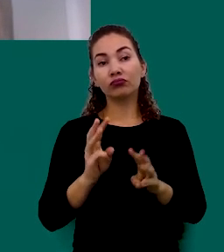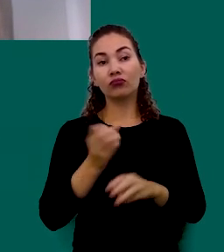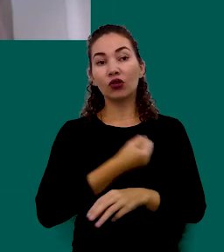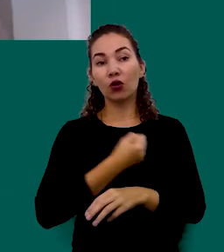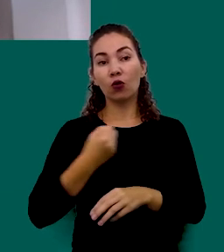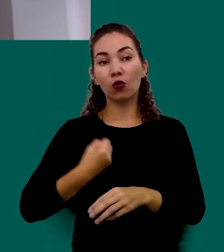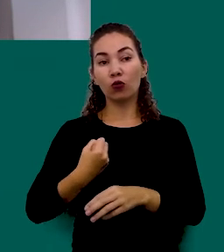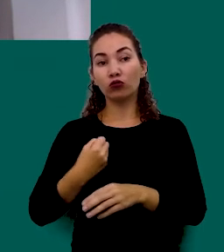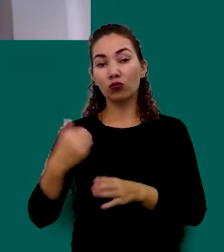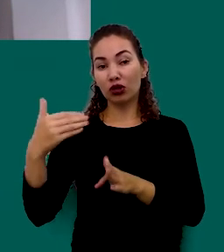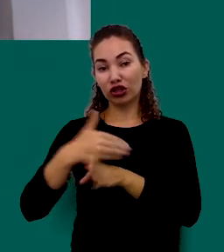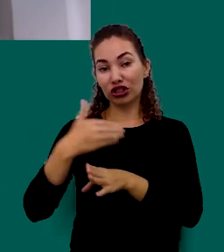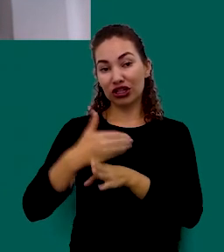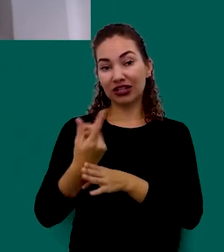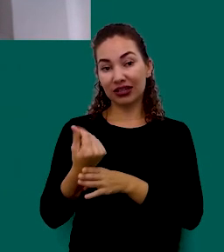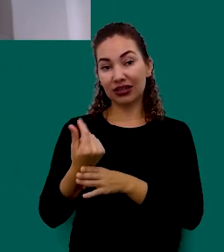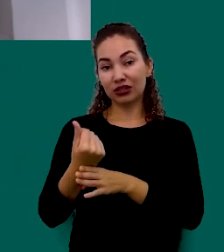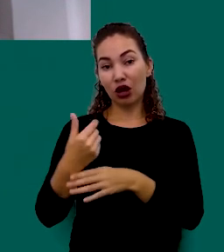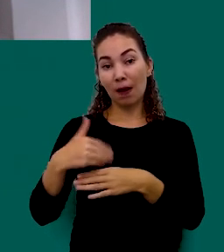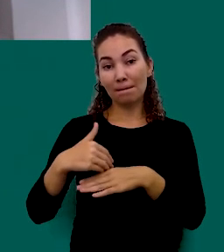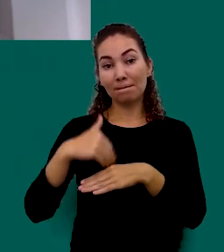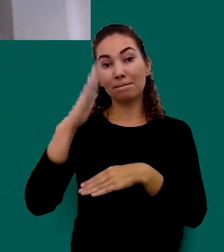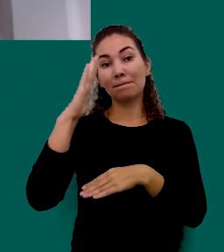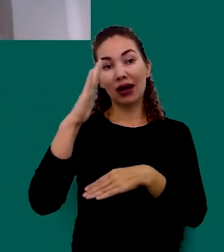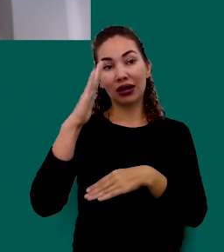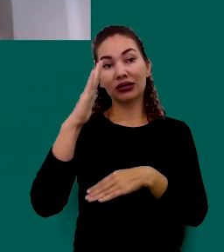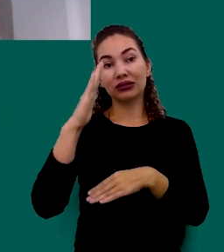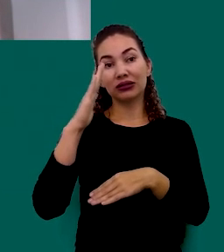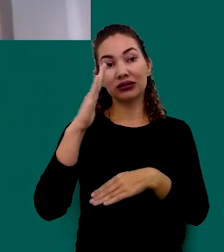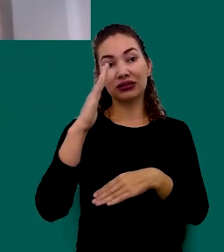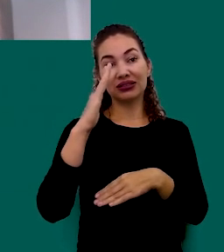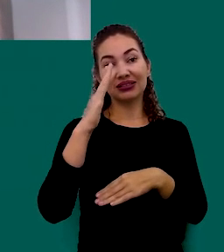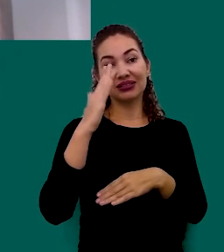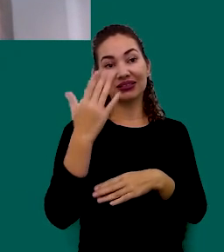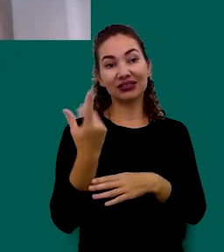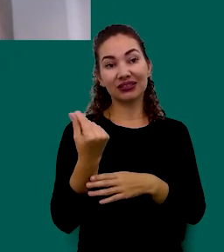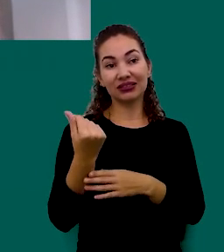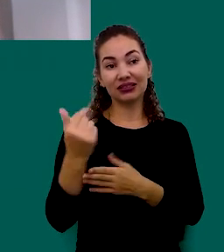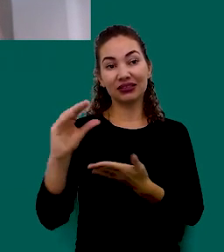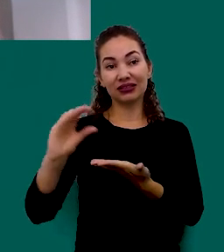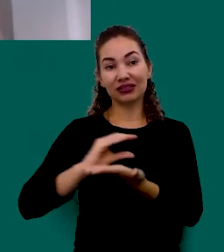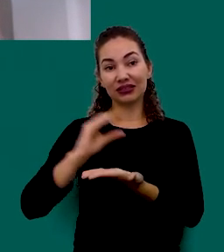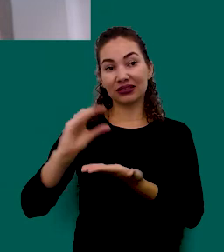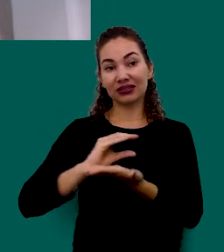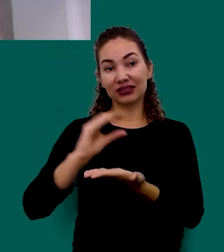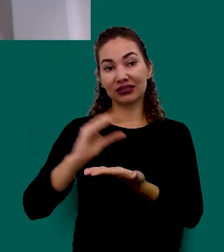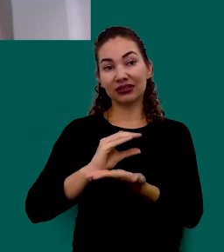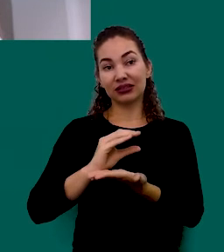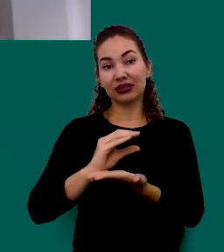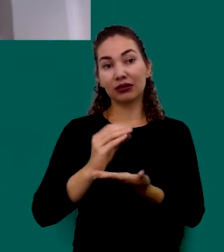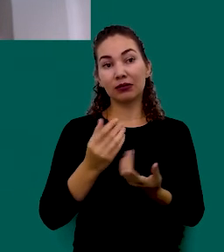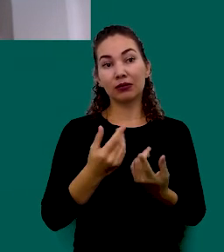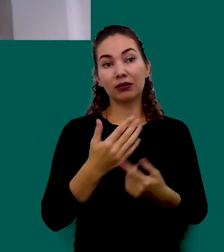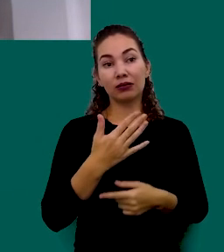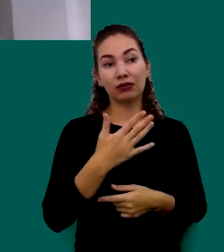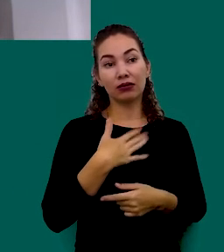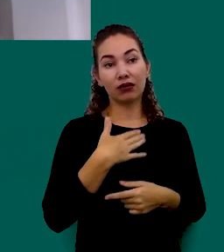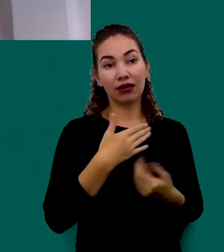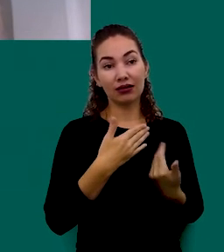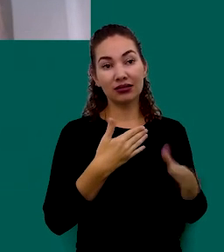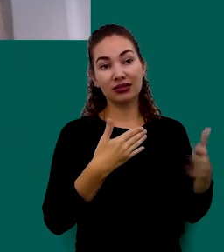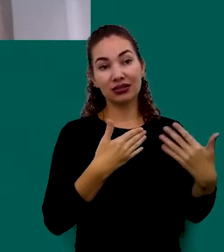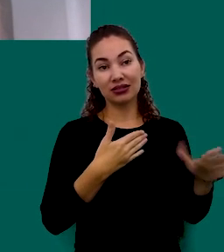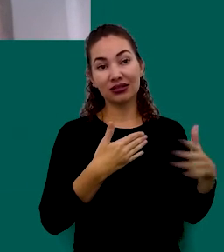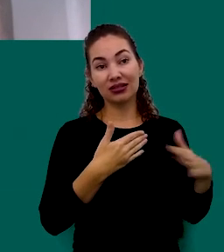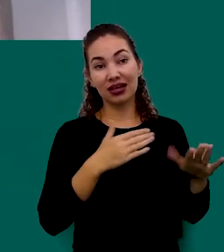Gastos É Obviamente Maior Que De Entradas De Recursos De Ingressos Financeiros Número De Saídas